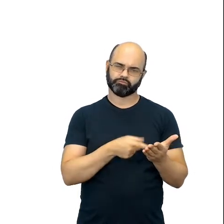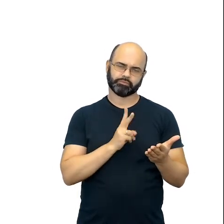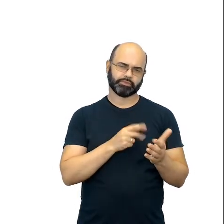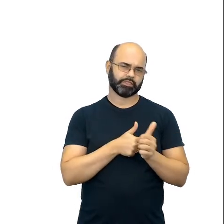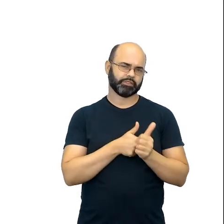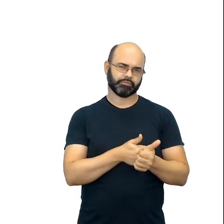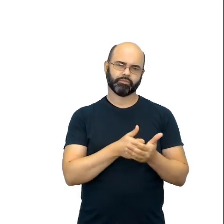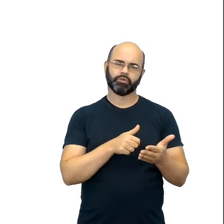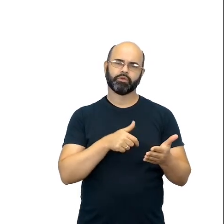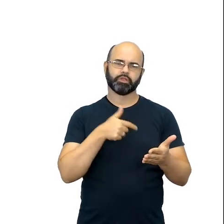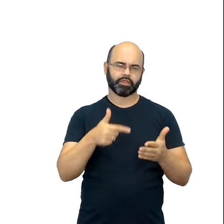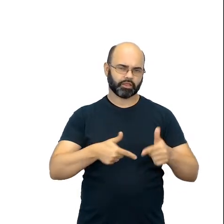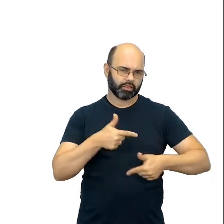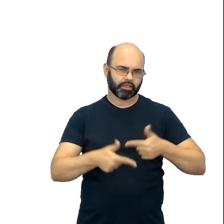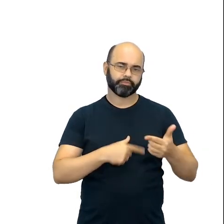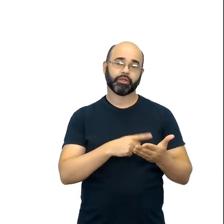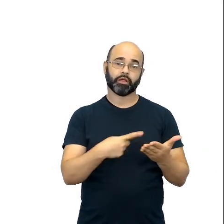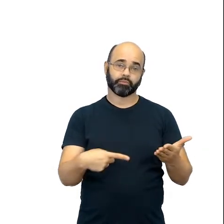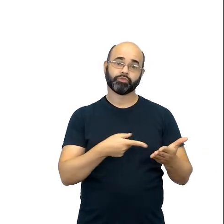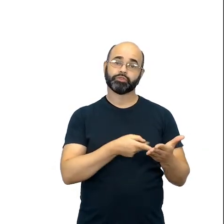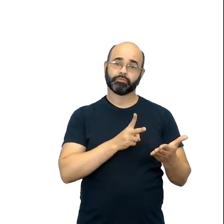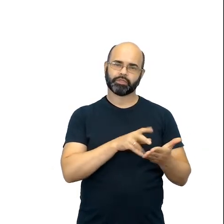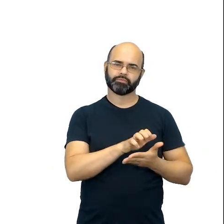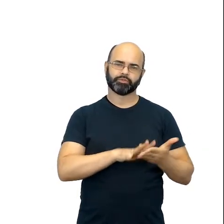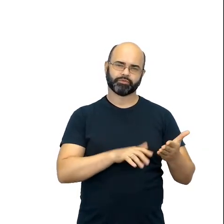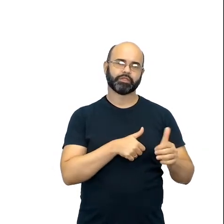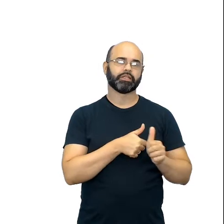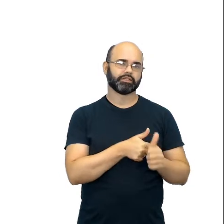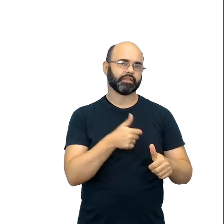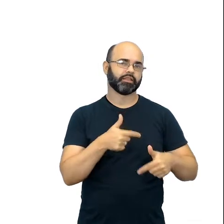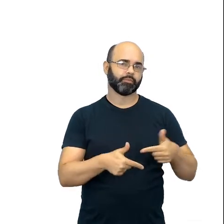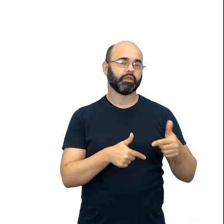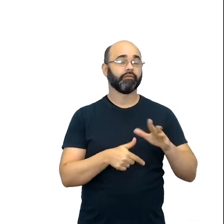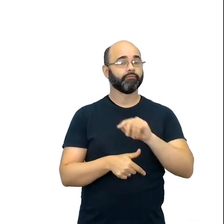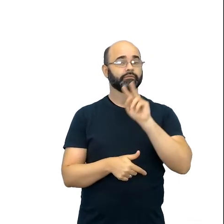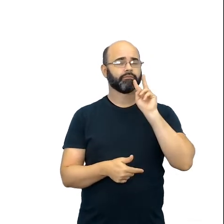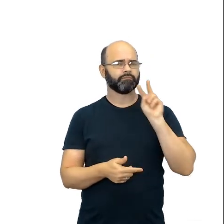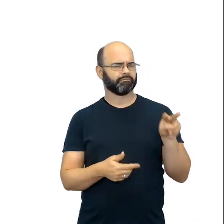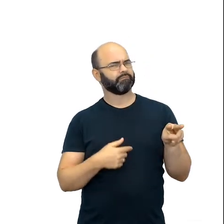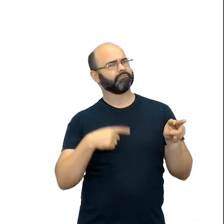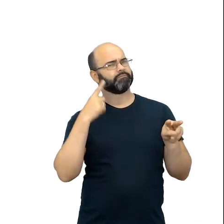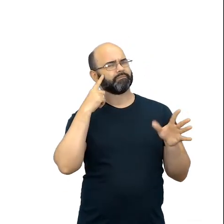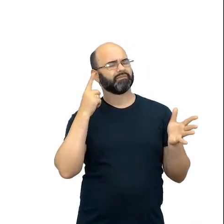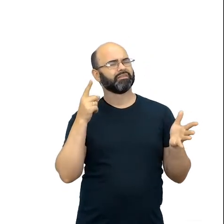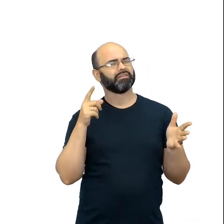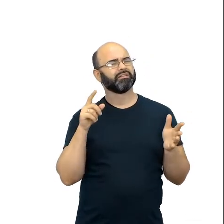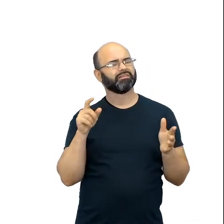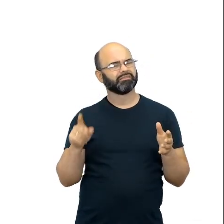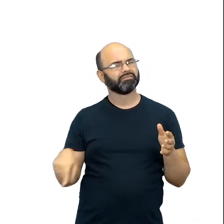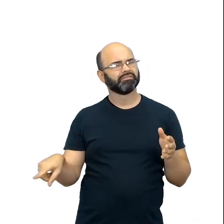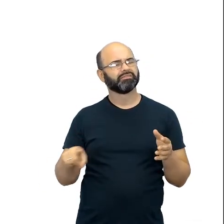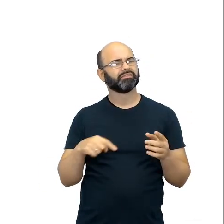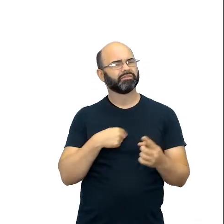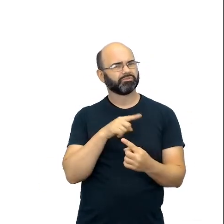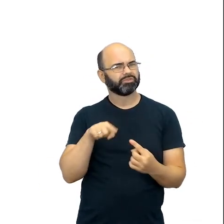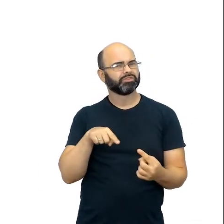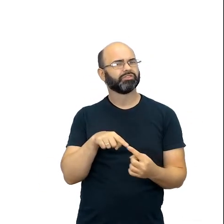sempre que possível. E a ideia é que vocês olhem para a atividade falando será que ela está atendendo aquele objetivo